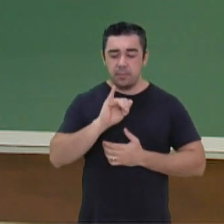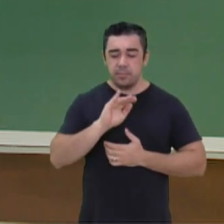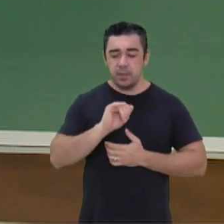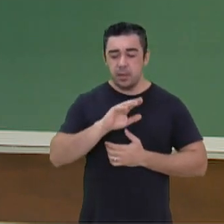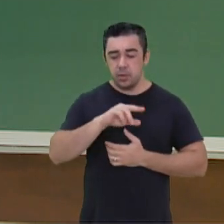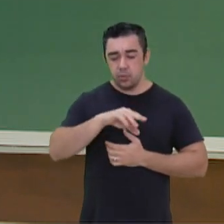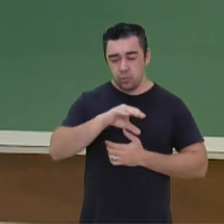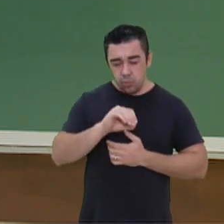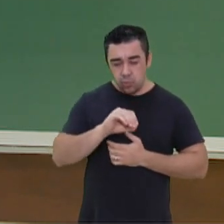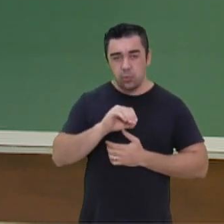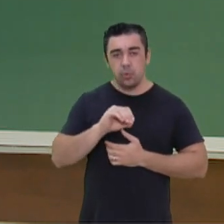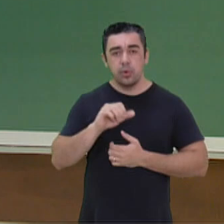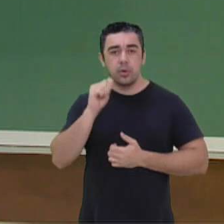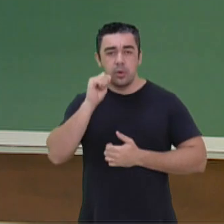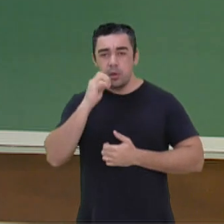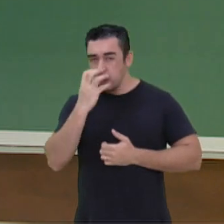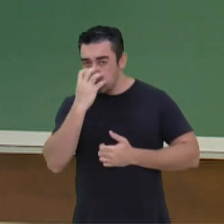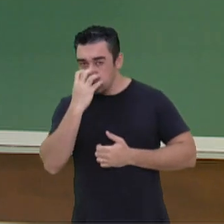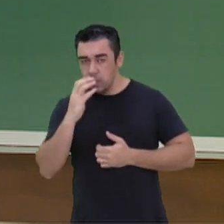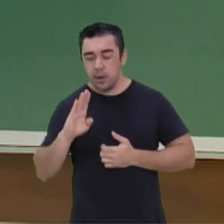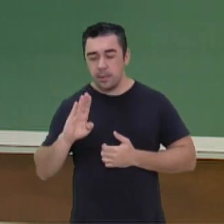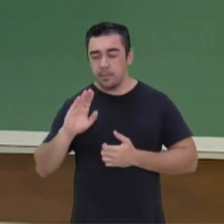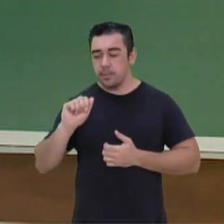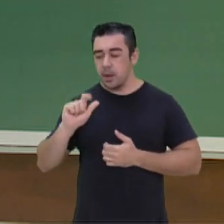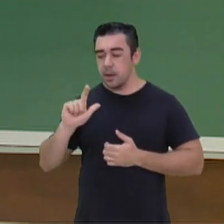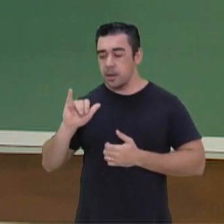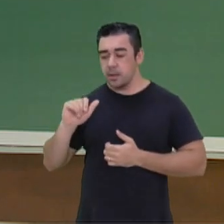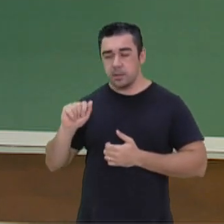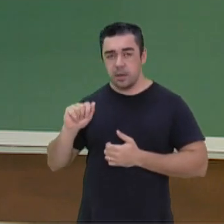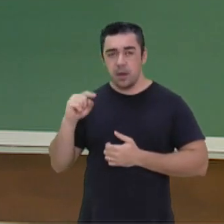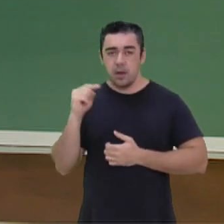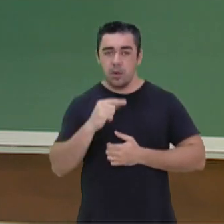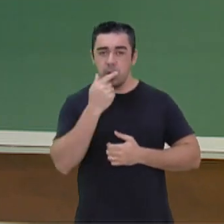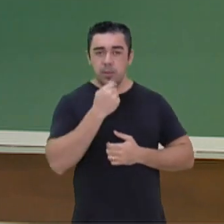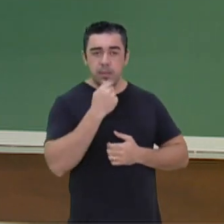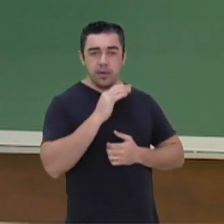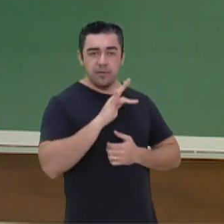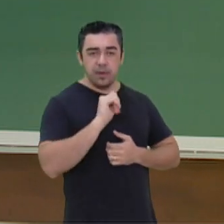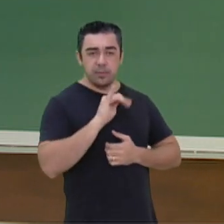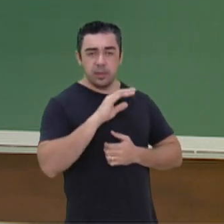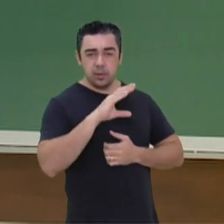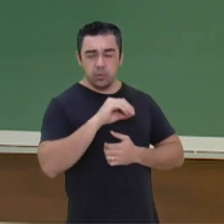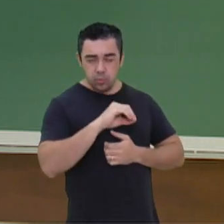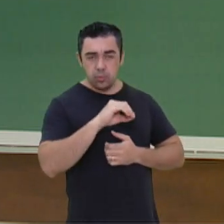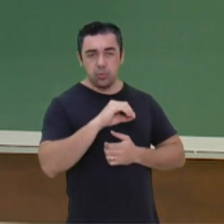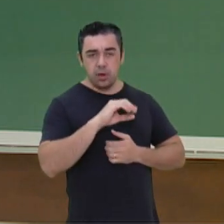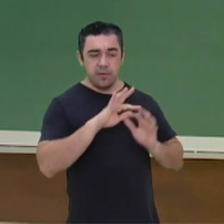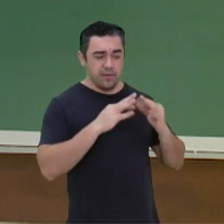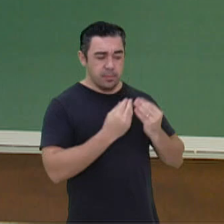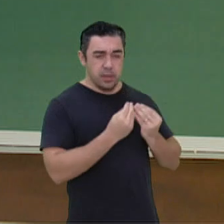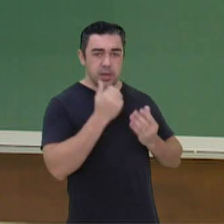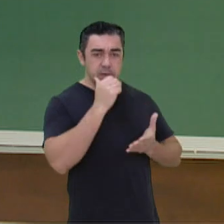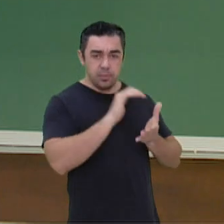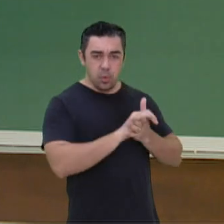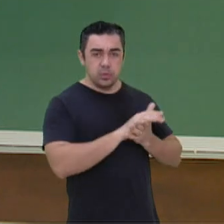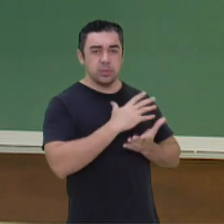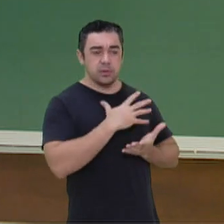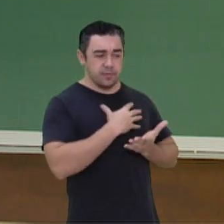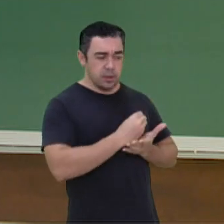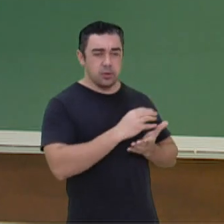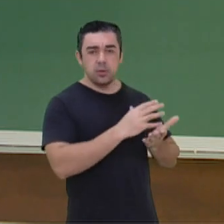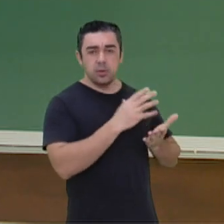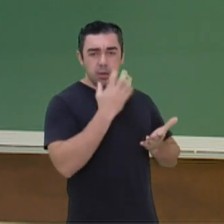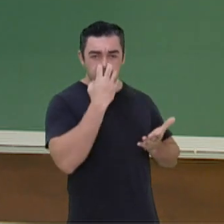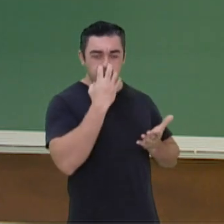a sua cachorrinha baleia, que Fabiano é um retirante. Ele pega ali a sua família, a sua mulher, seus filhos, seu